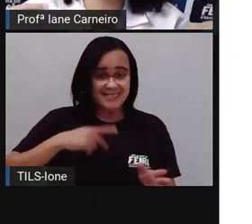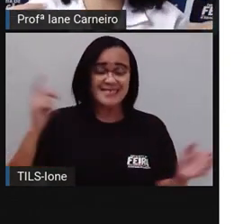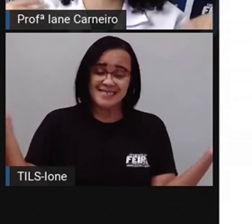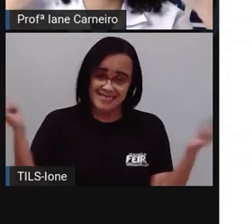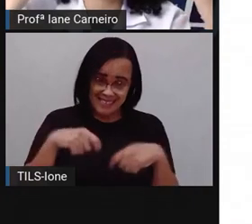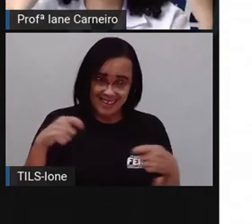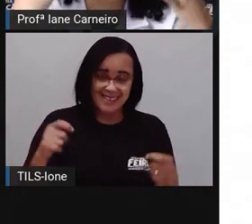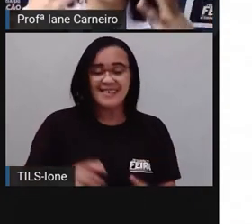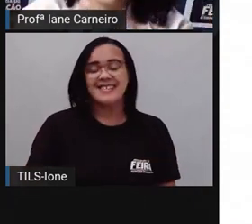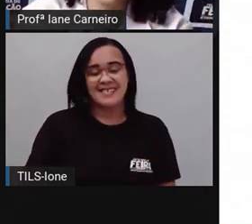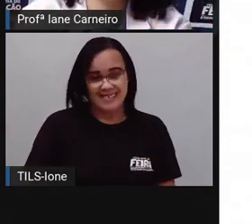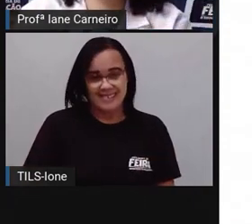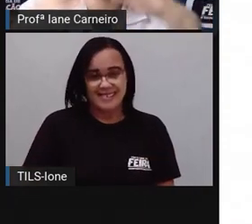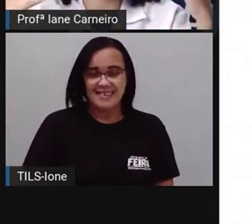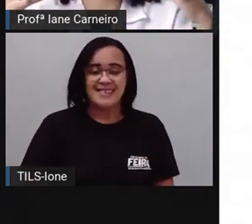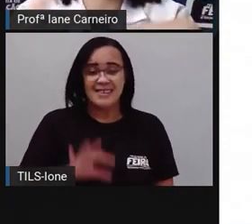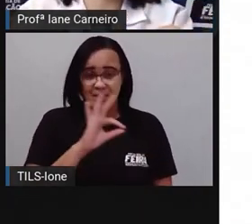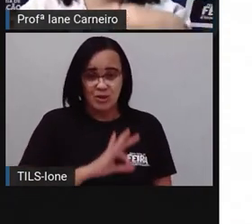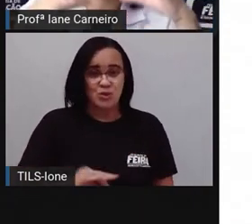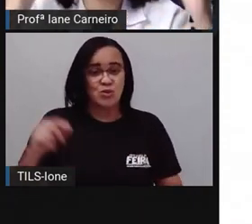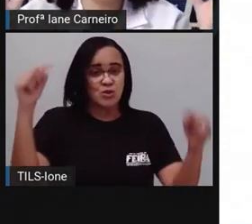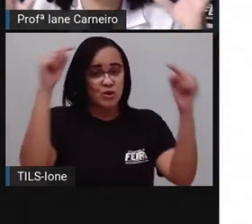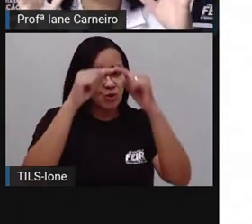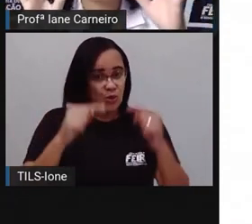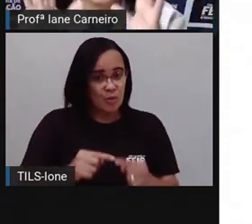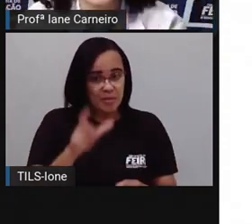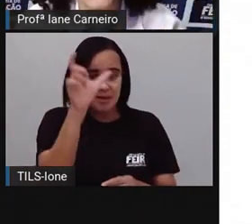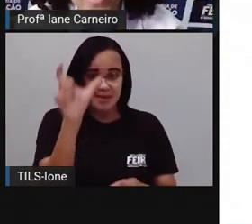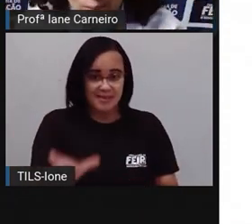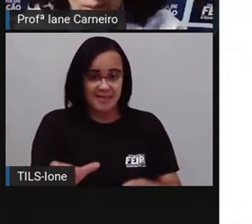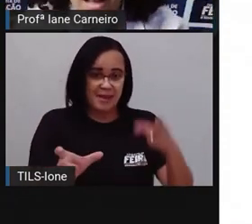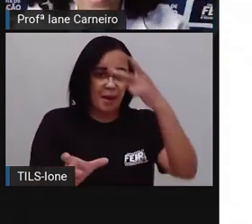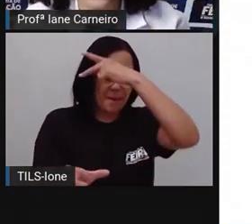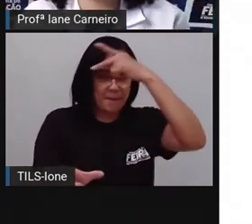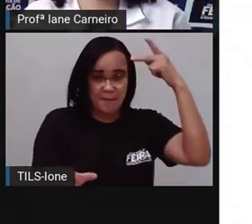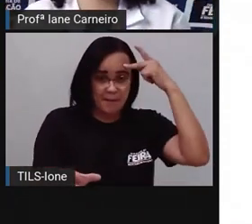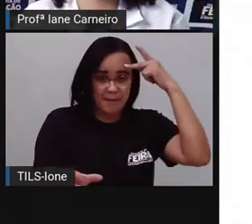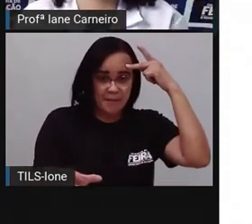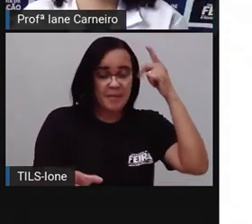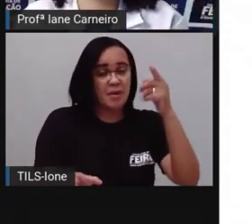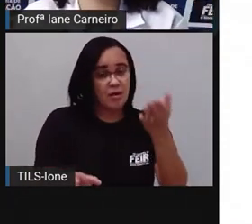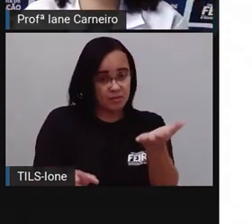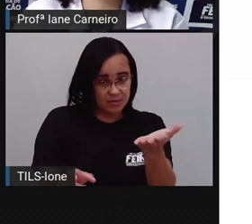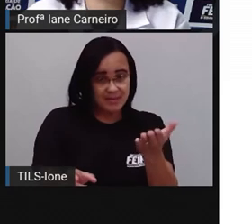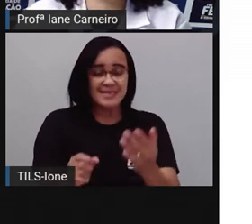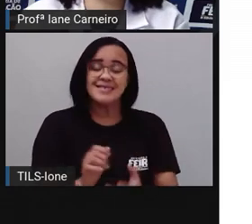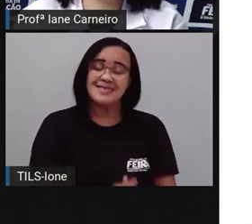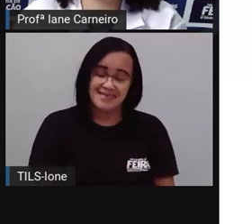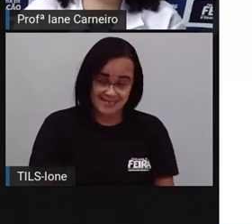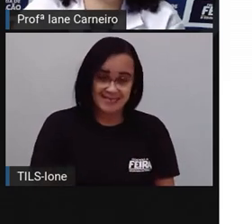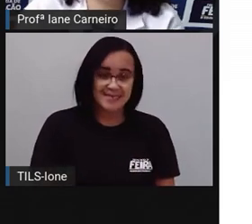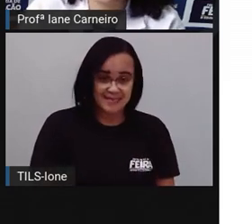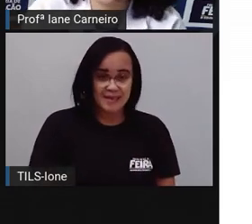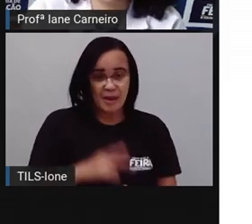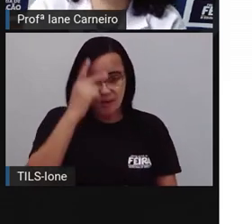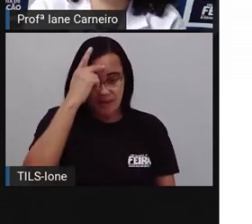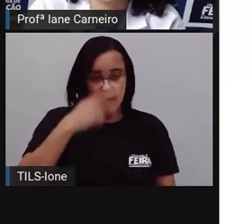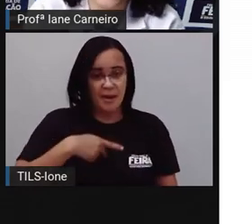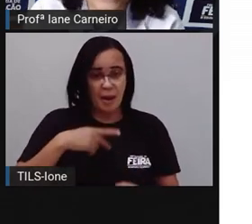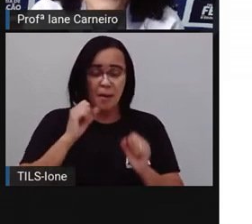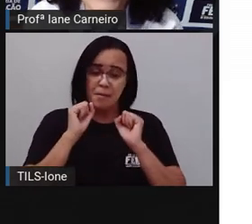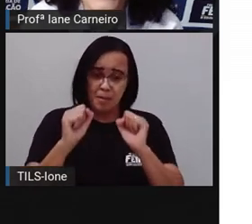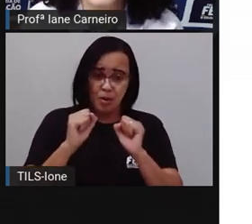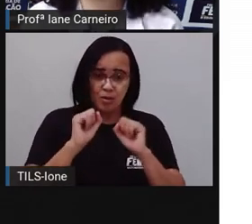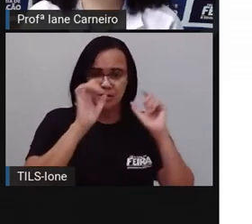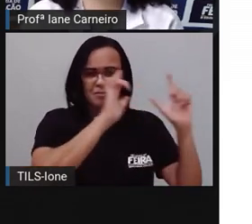compõe a sua essência. Quem é você? E aí você faz o seu autorretrato, tá bom? E aí você pode fazer uma exposição aí na sua